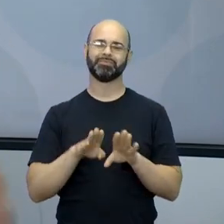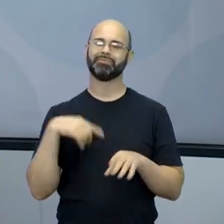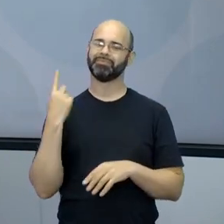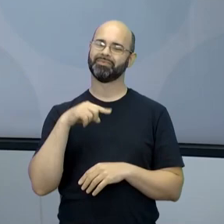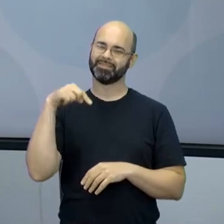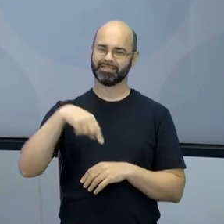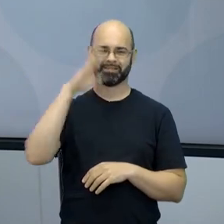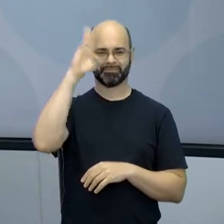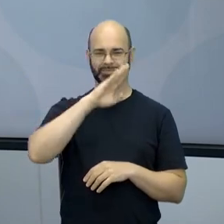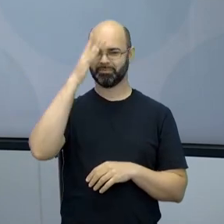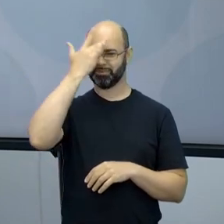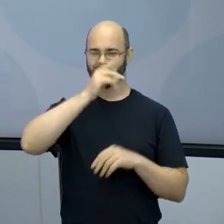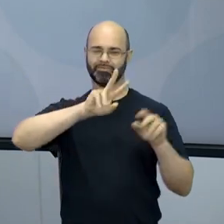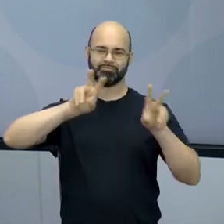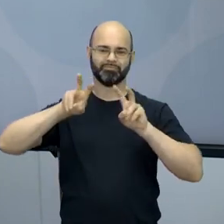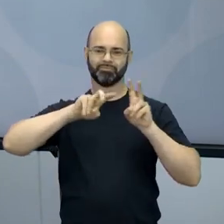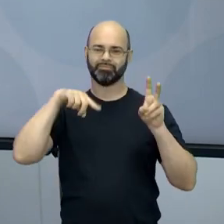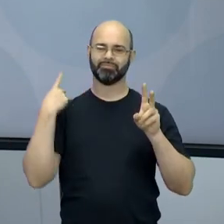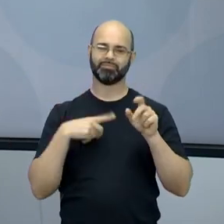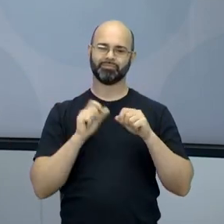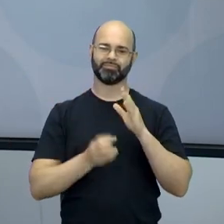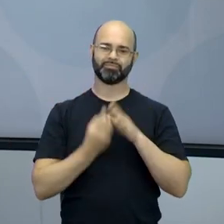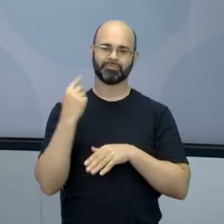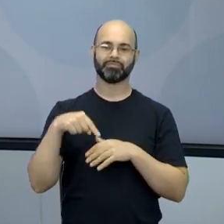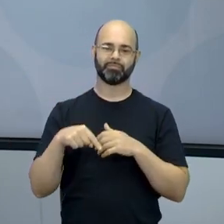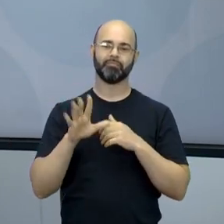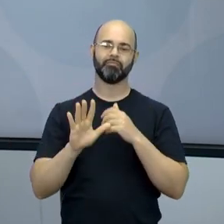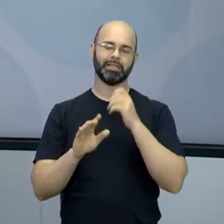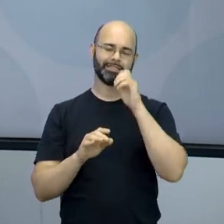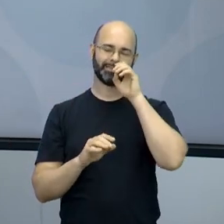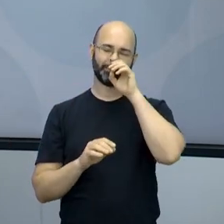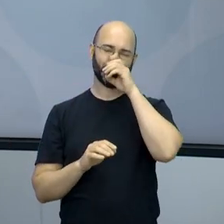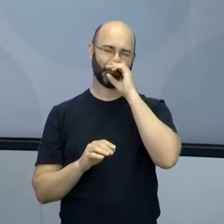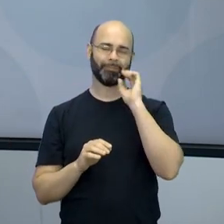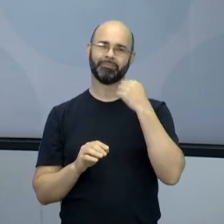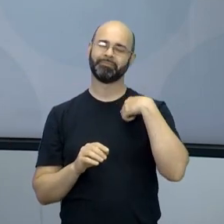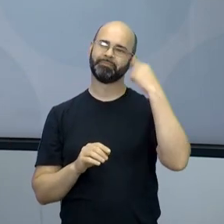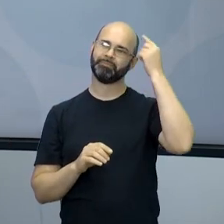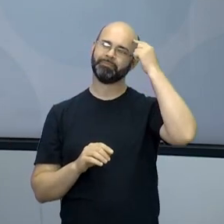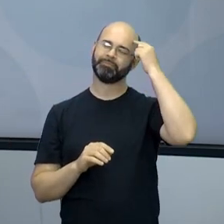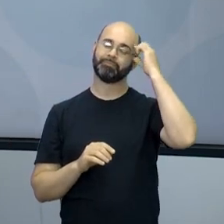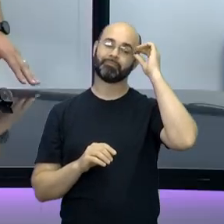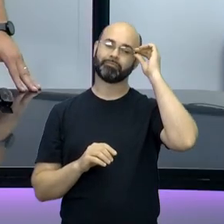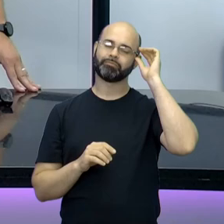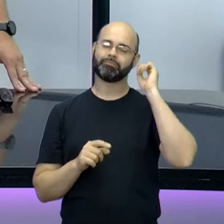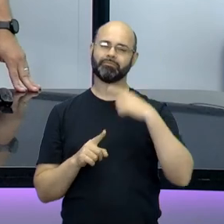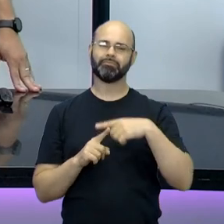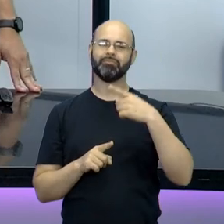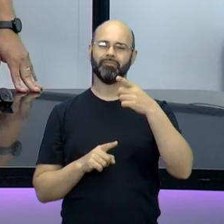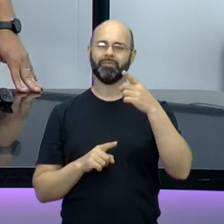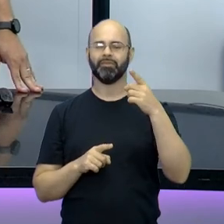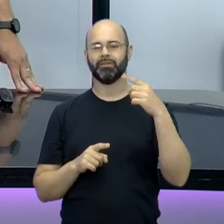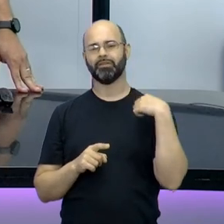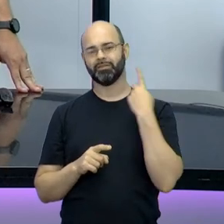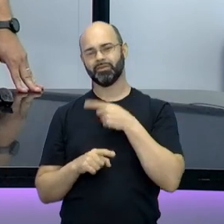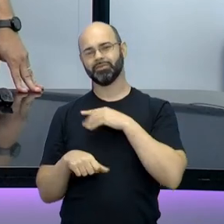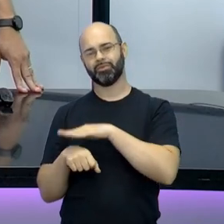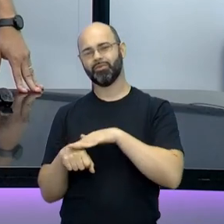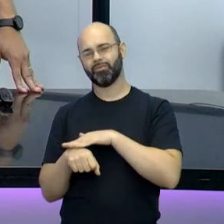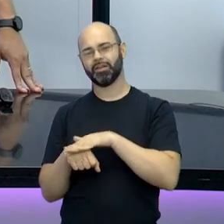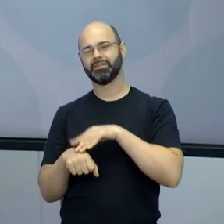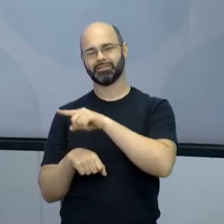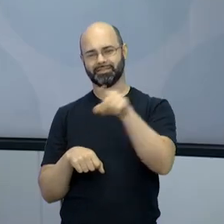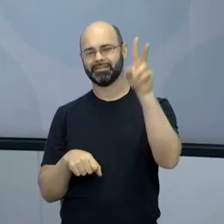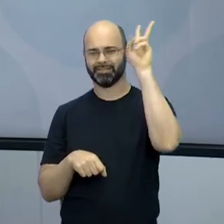global. Todo mundo produzindo. Só que eu estou falando isso porque... Você vai lembrar da nossa conversa, né? Porque eu pensei assim,